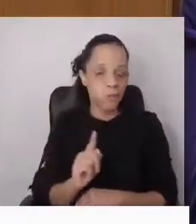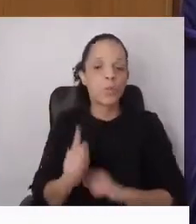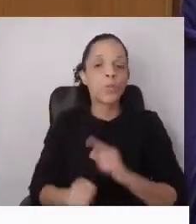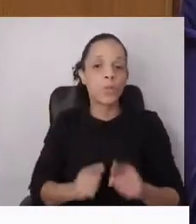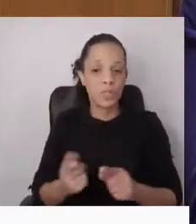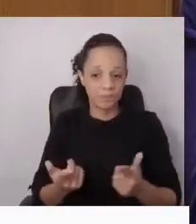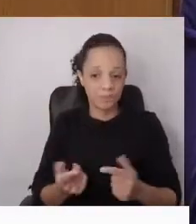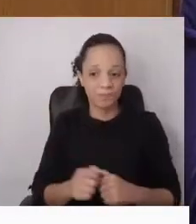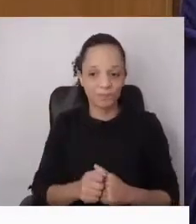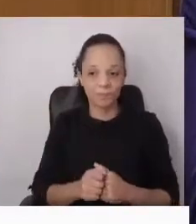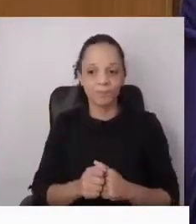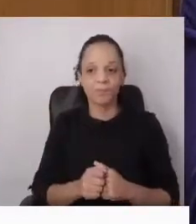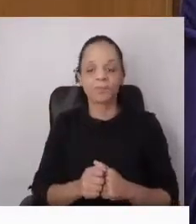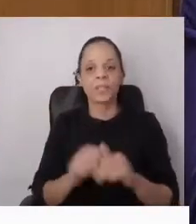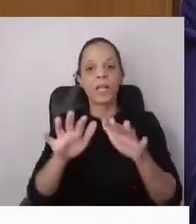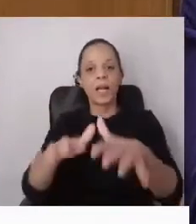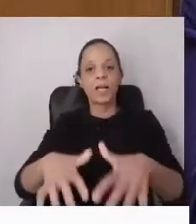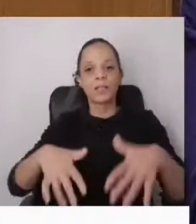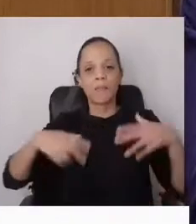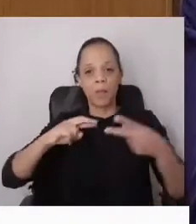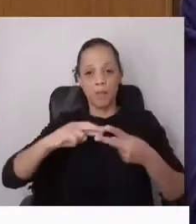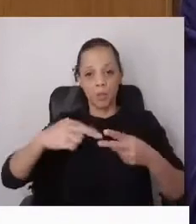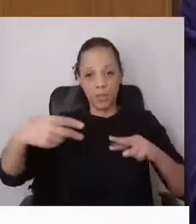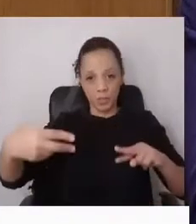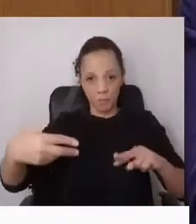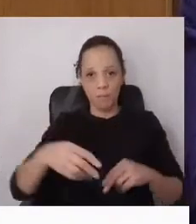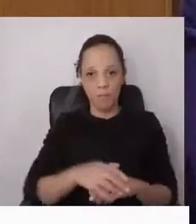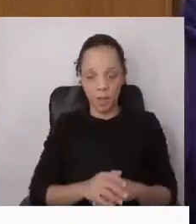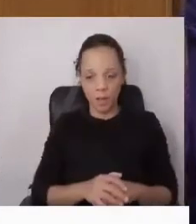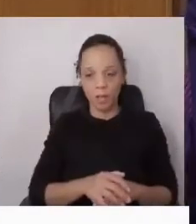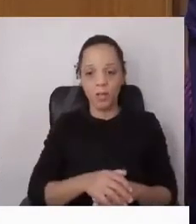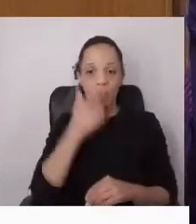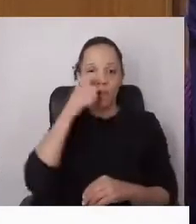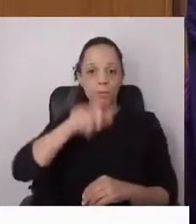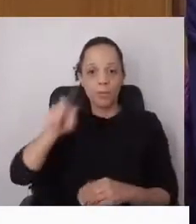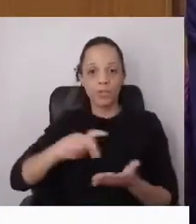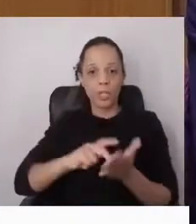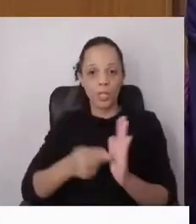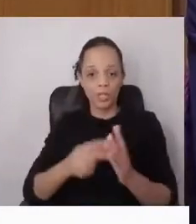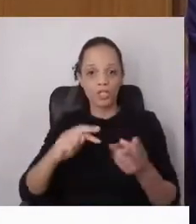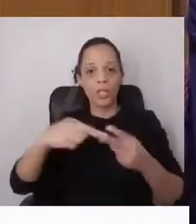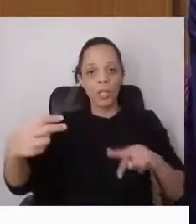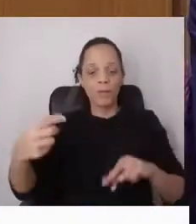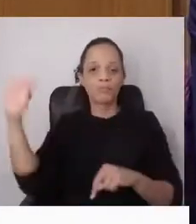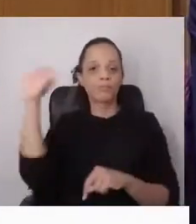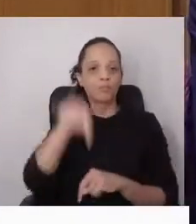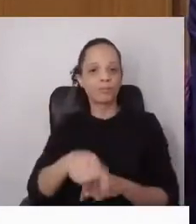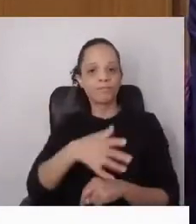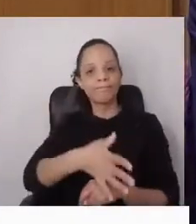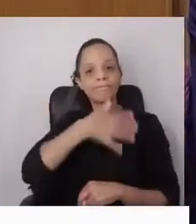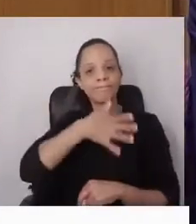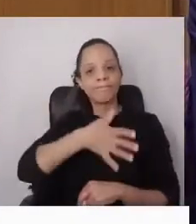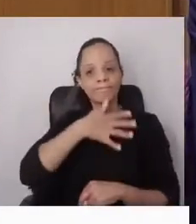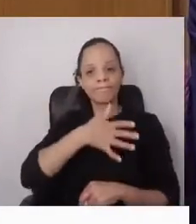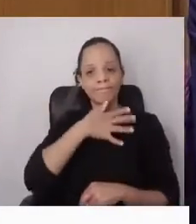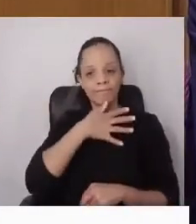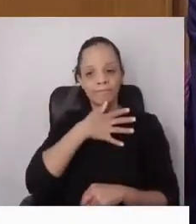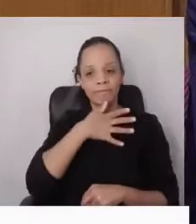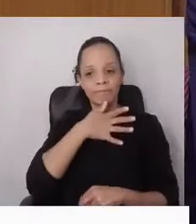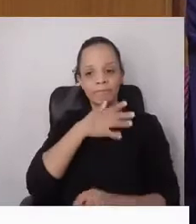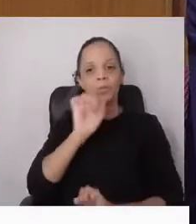uma Assembleia Municipal em que técnicos da Câmara vieram fazer uma apresentação das